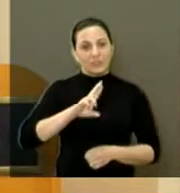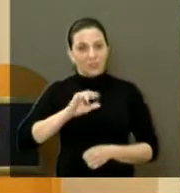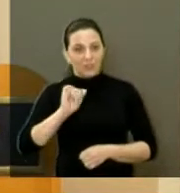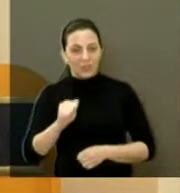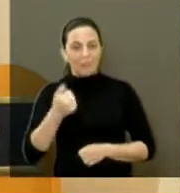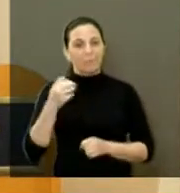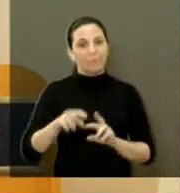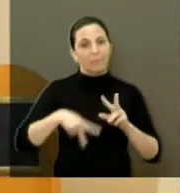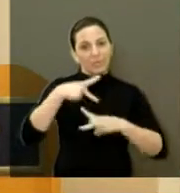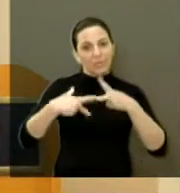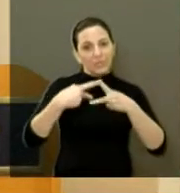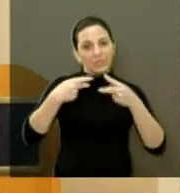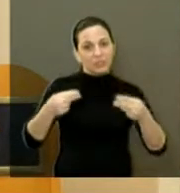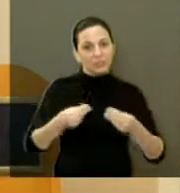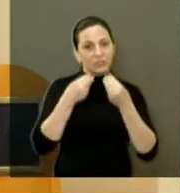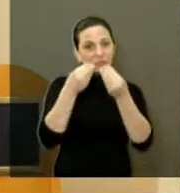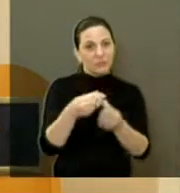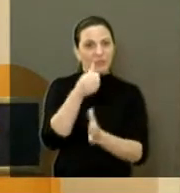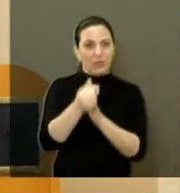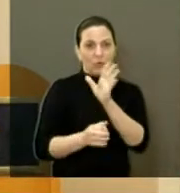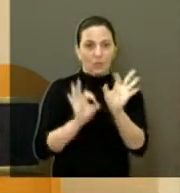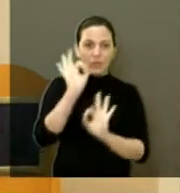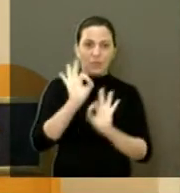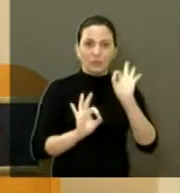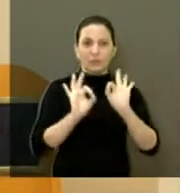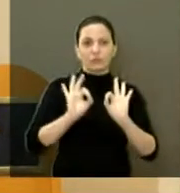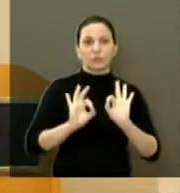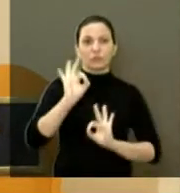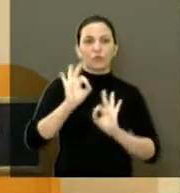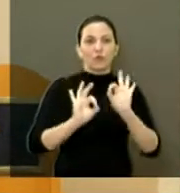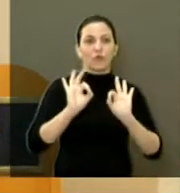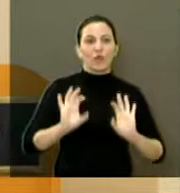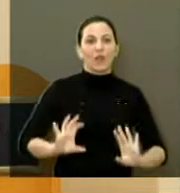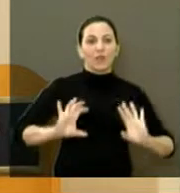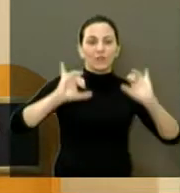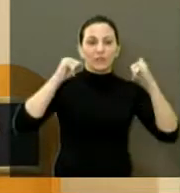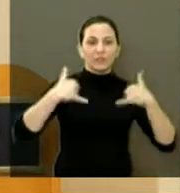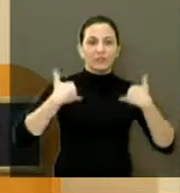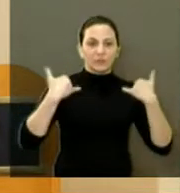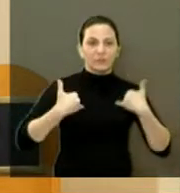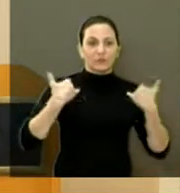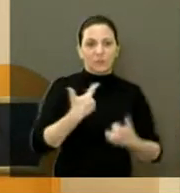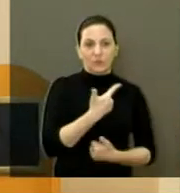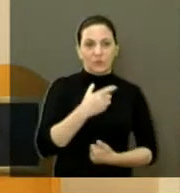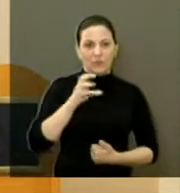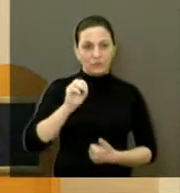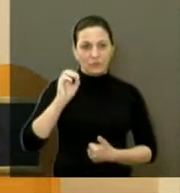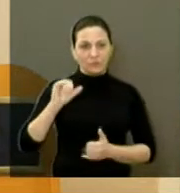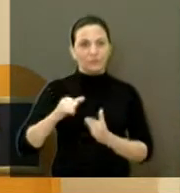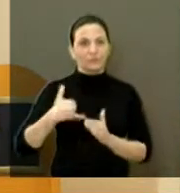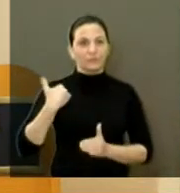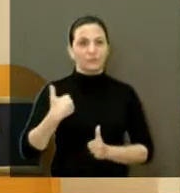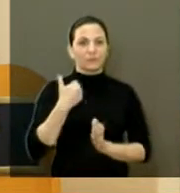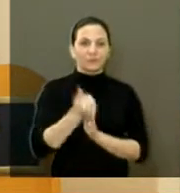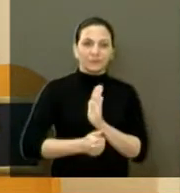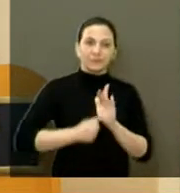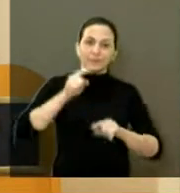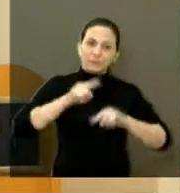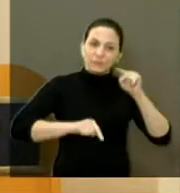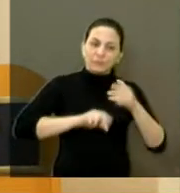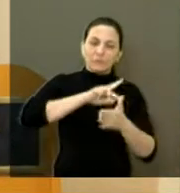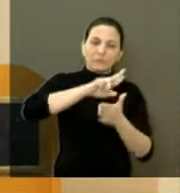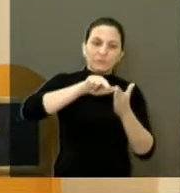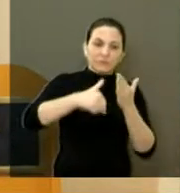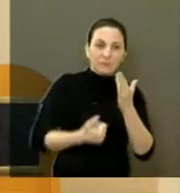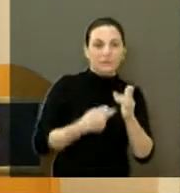Também organizou a Festa Araraquara 200 anos e com atividades para toda a população